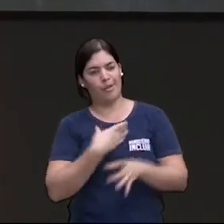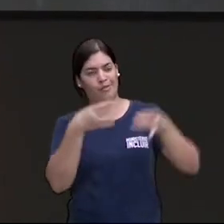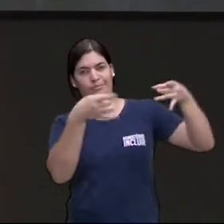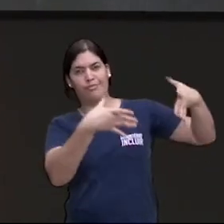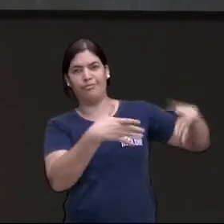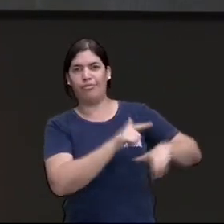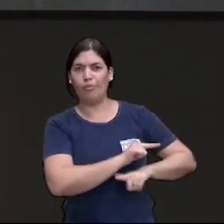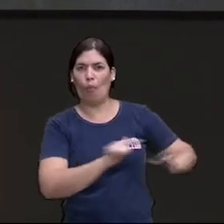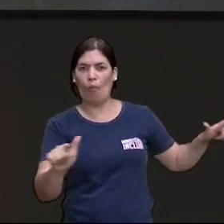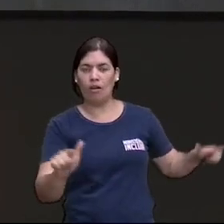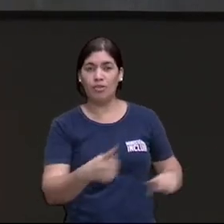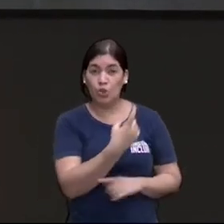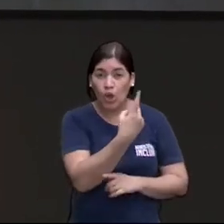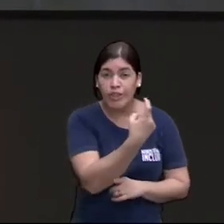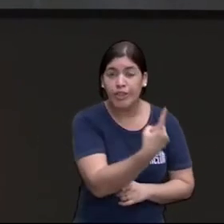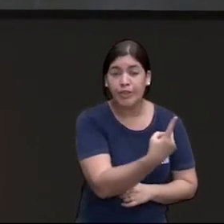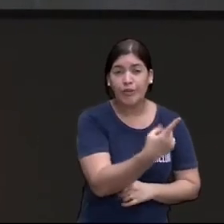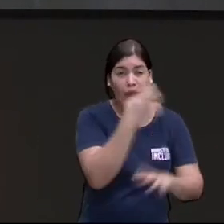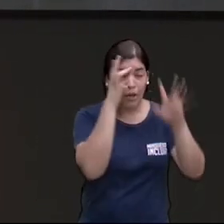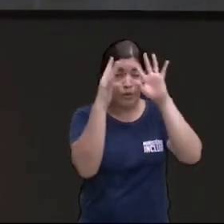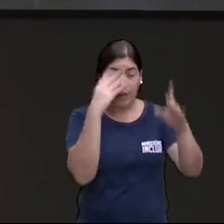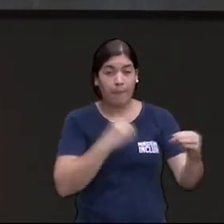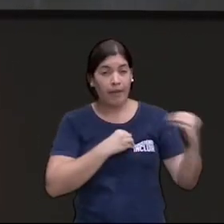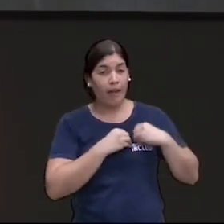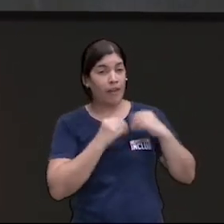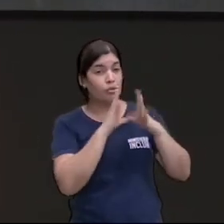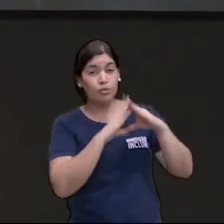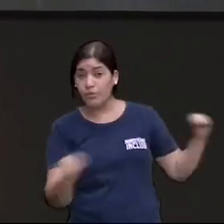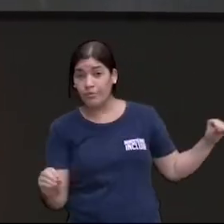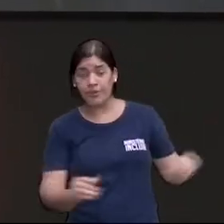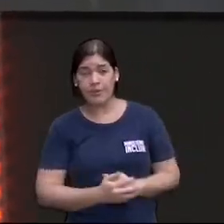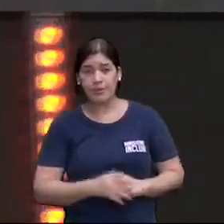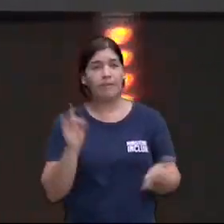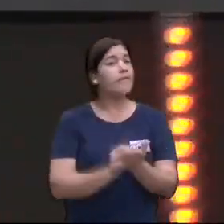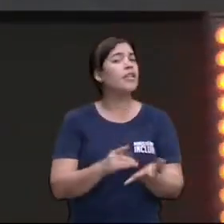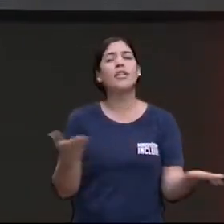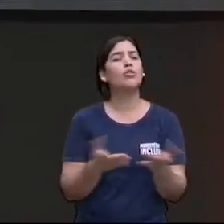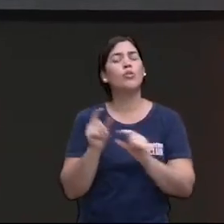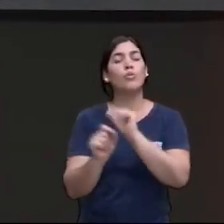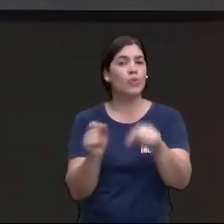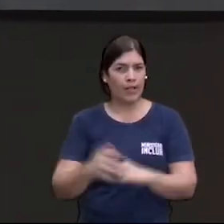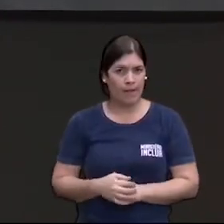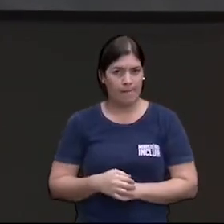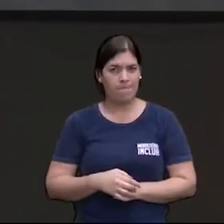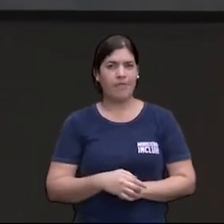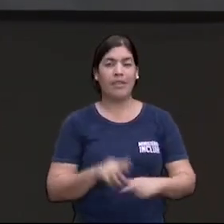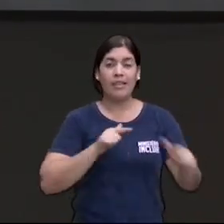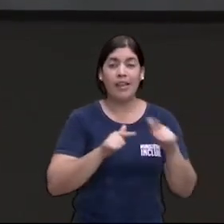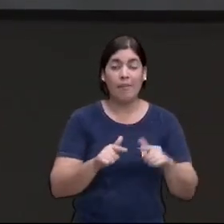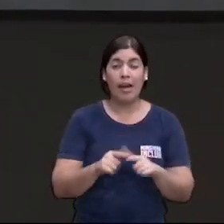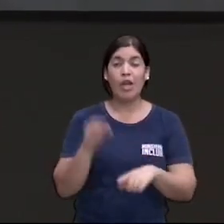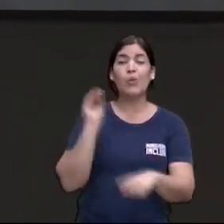a ilusão do pecado sumiu a realidade agora é que ele trabalha cuidando de porcos